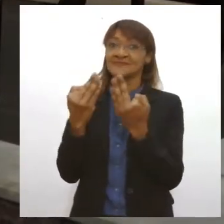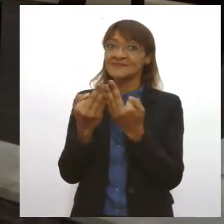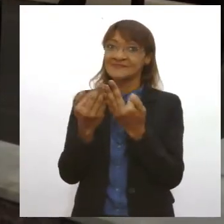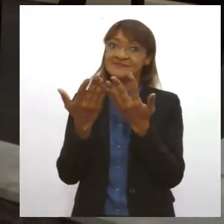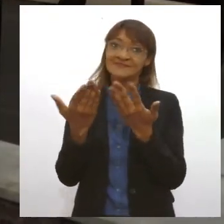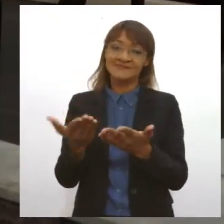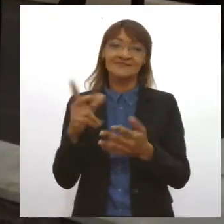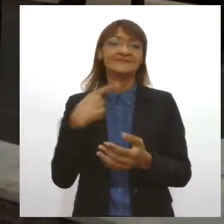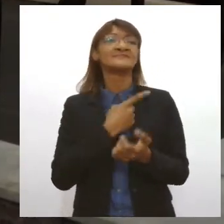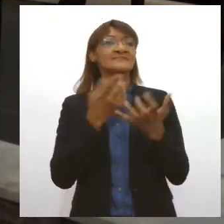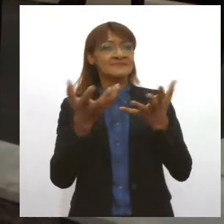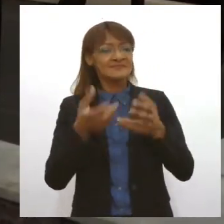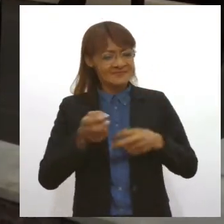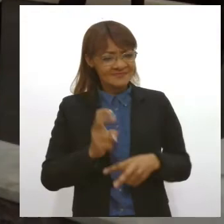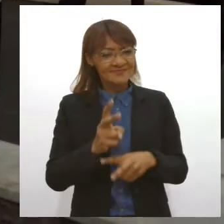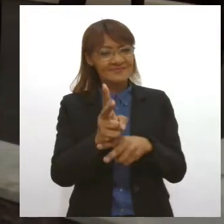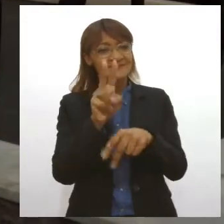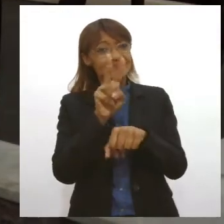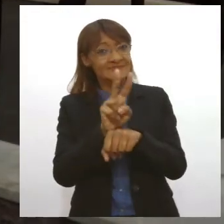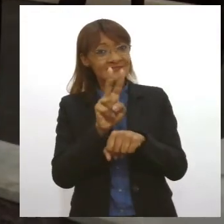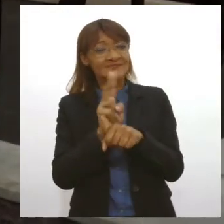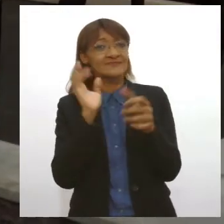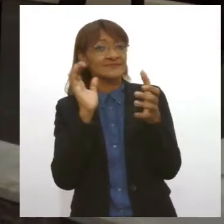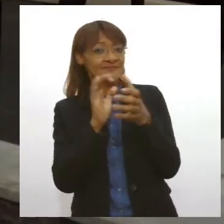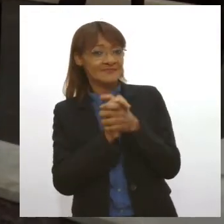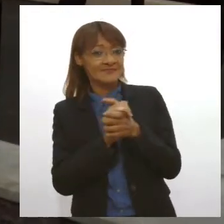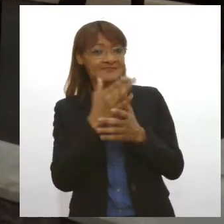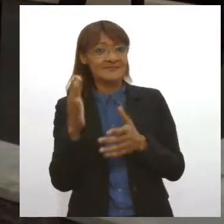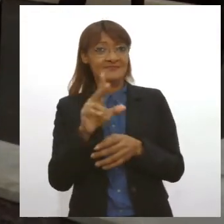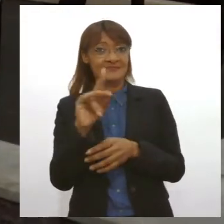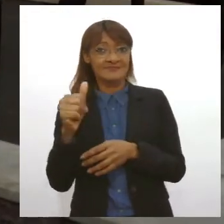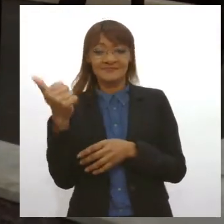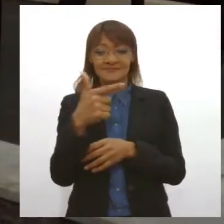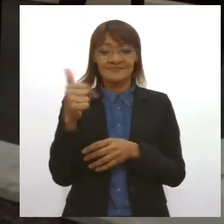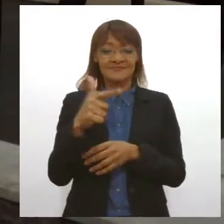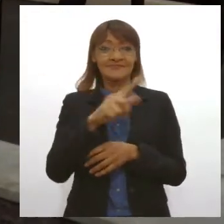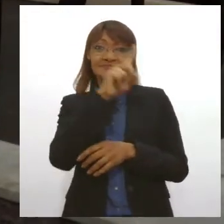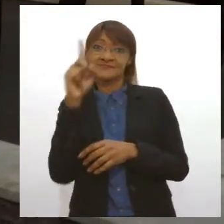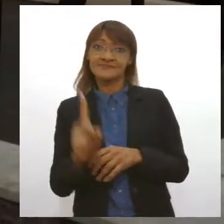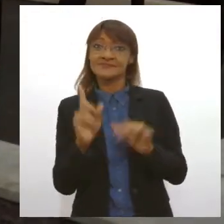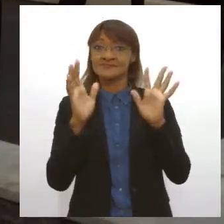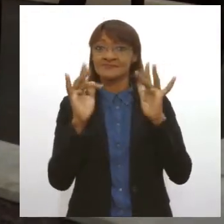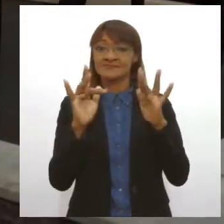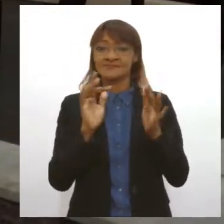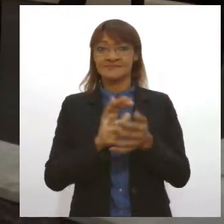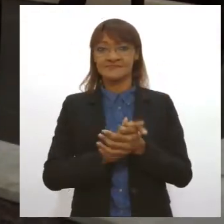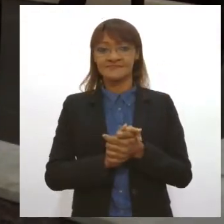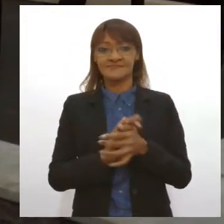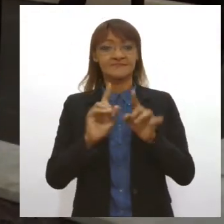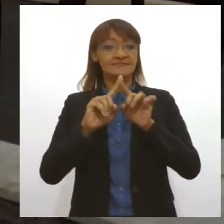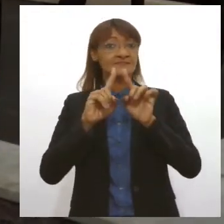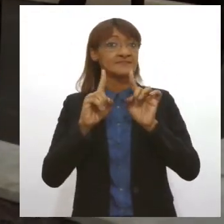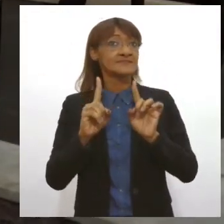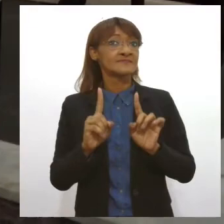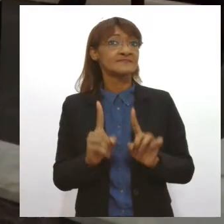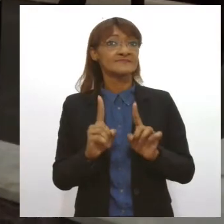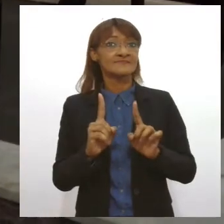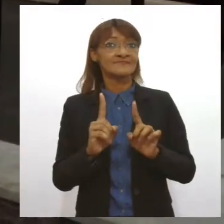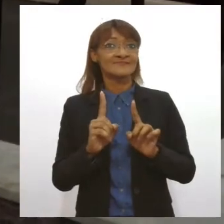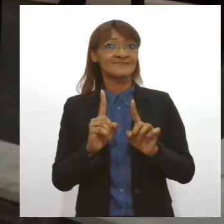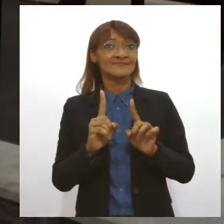E a gente quer que ele proteja também os casamentos, dia 12, dia dos namorados, né? Mas veja, não é uma especialidade em Santo